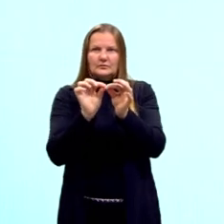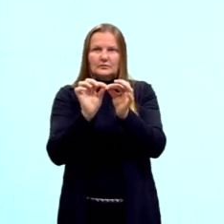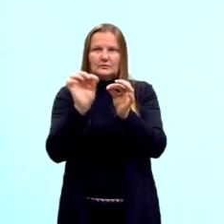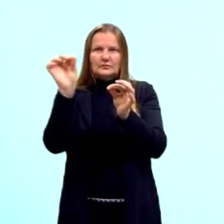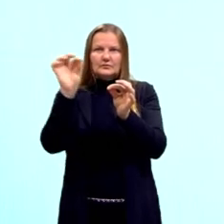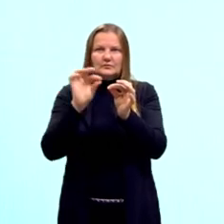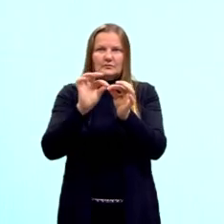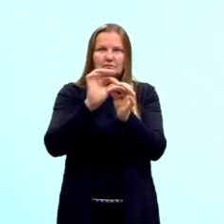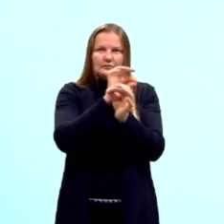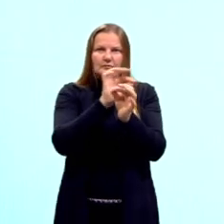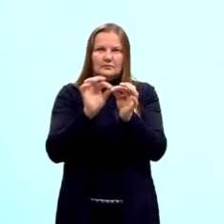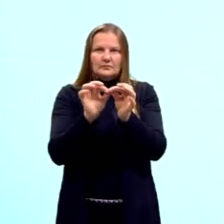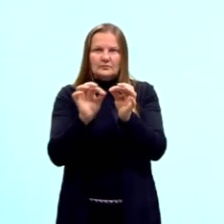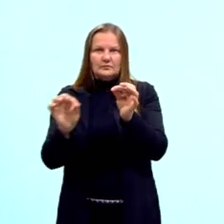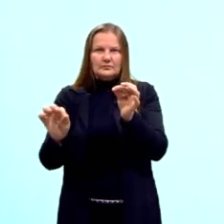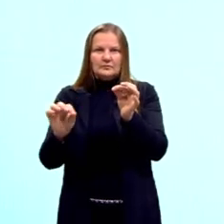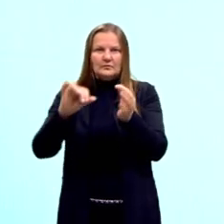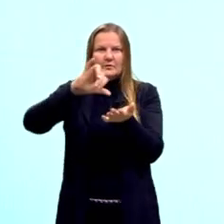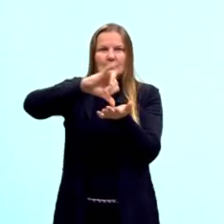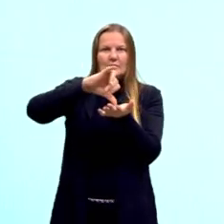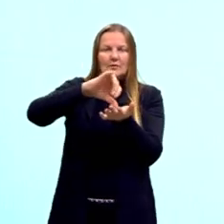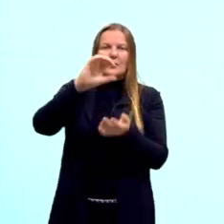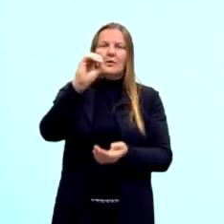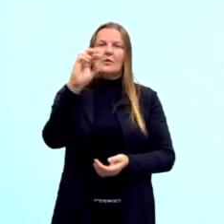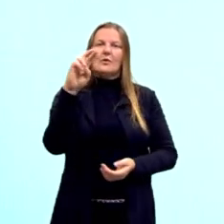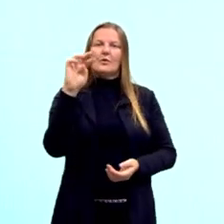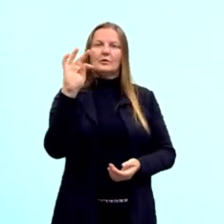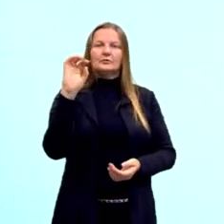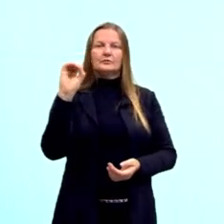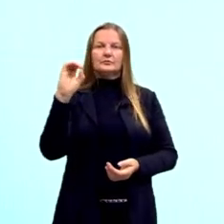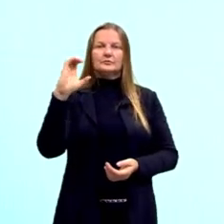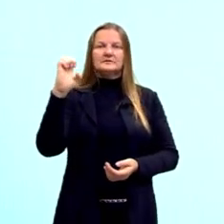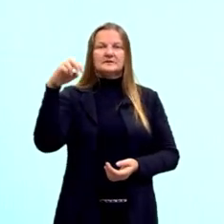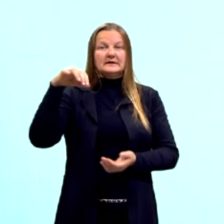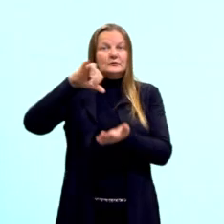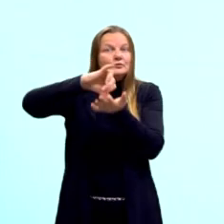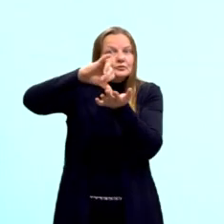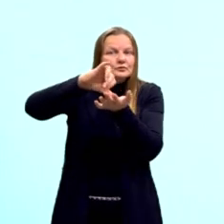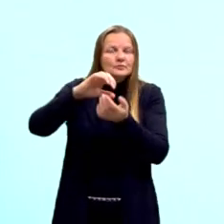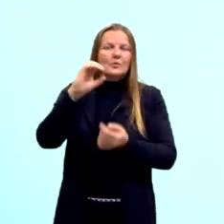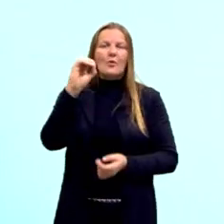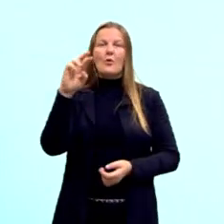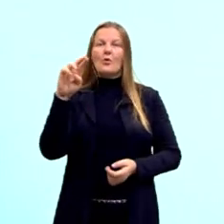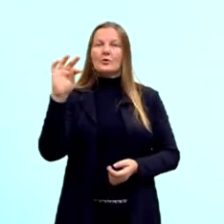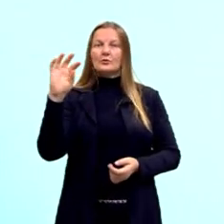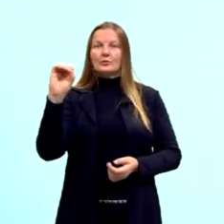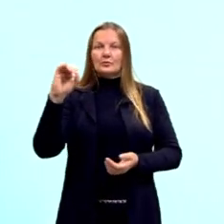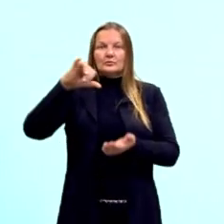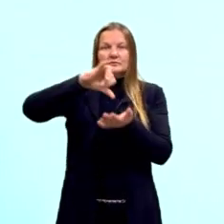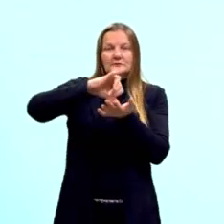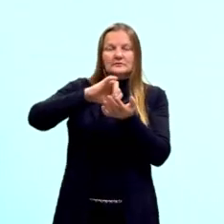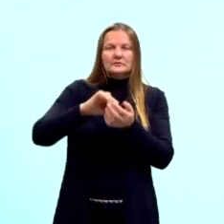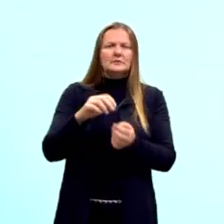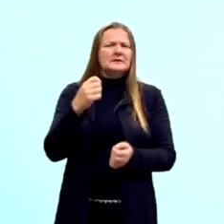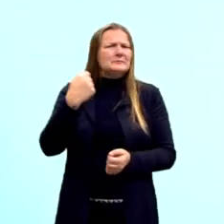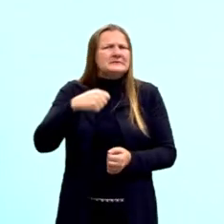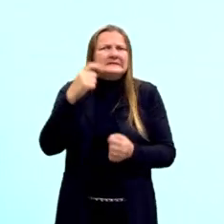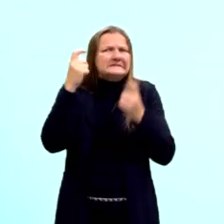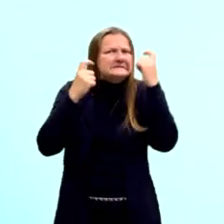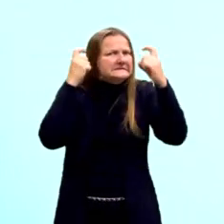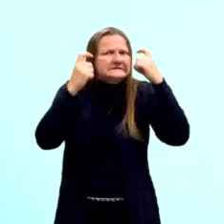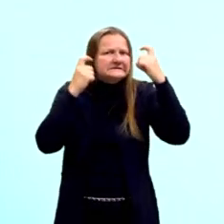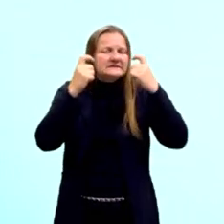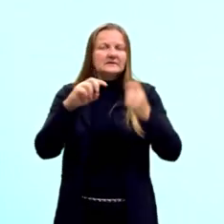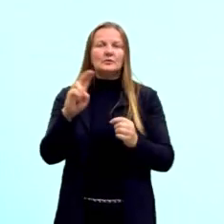de ortocentro. Sei que são vários nomes, vocês não precisam se preocupar